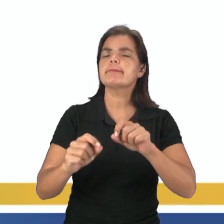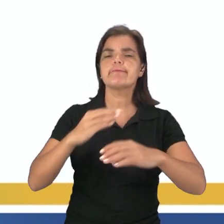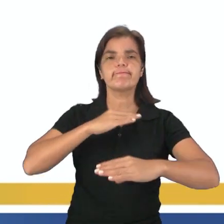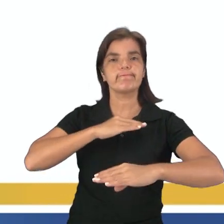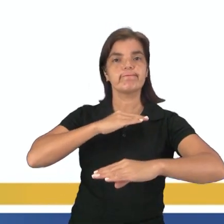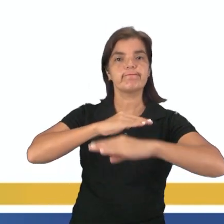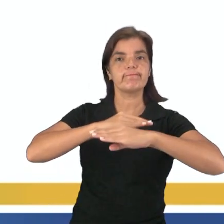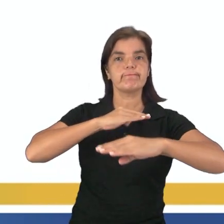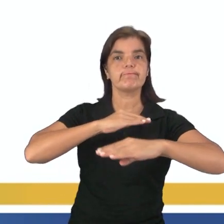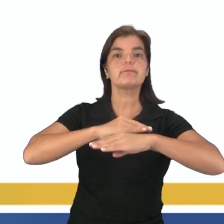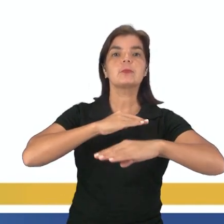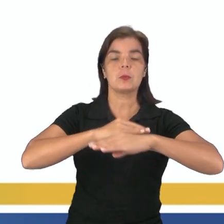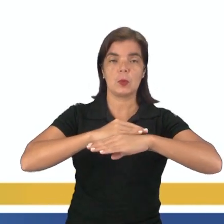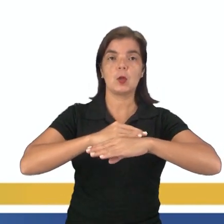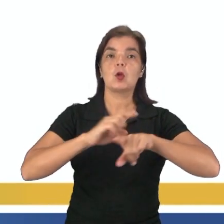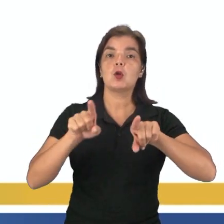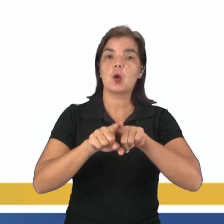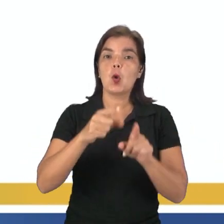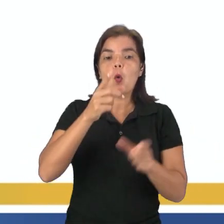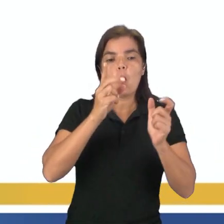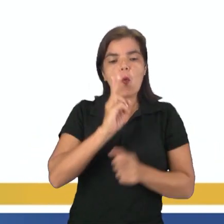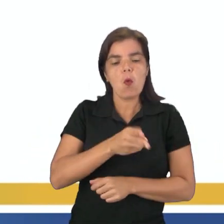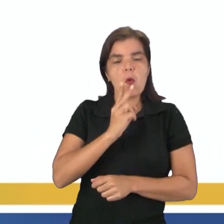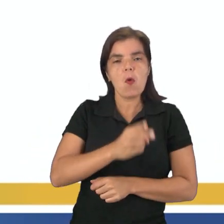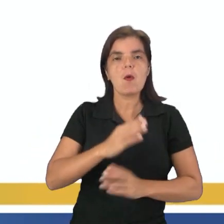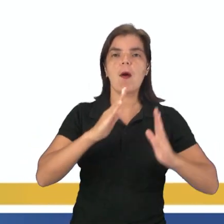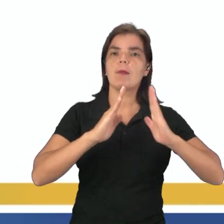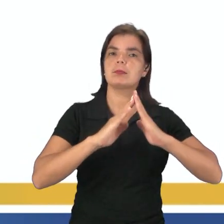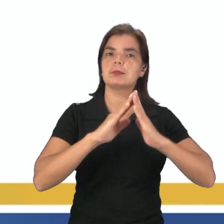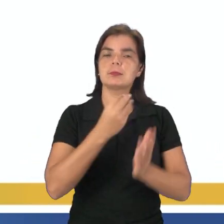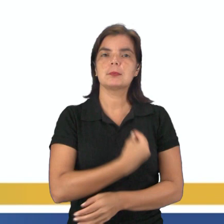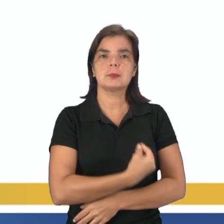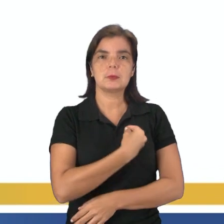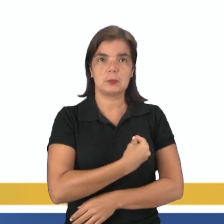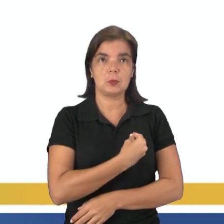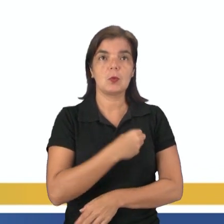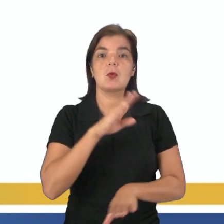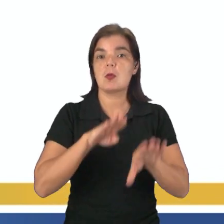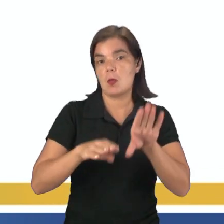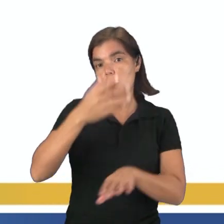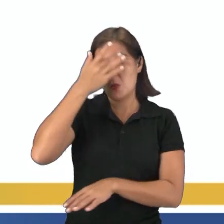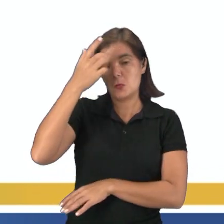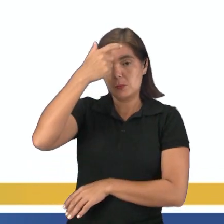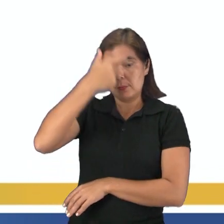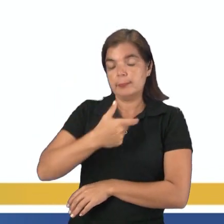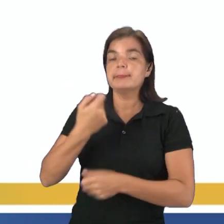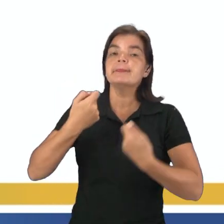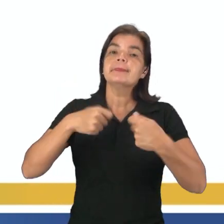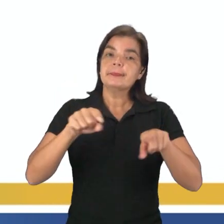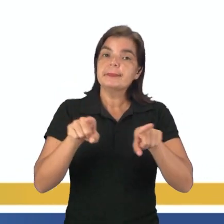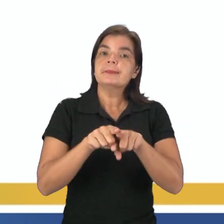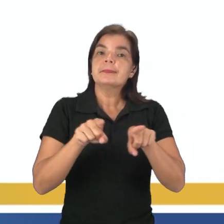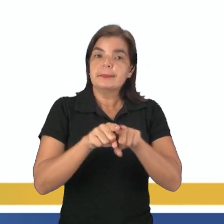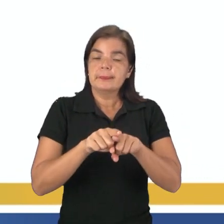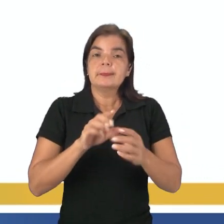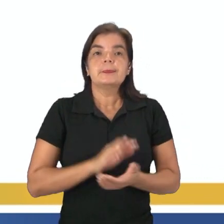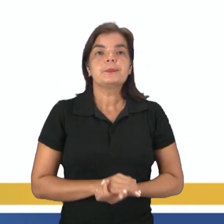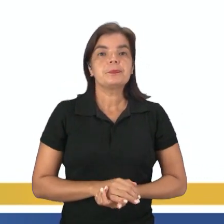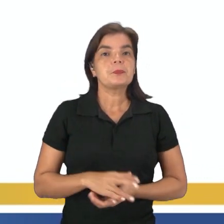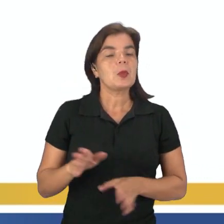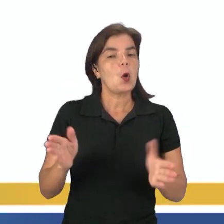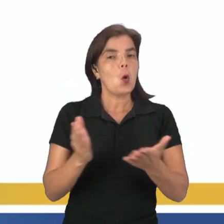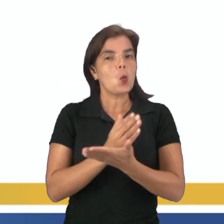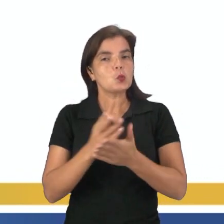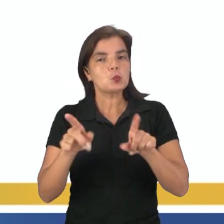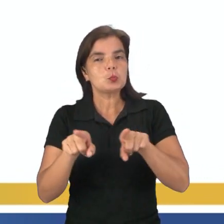ser justamente o local de morada dos seres vivos. Claro que dependendo de que tipo de ser vivo eu sou, eu vou precisar de uma particularidade,